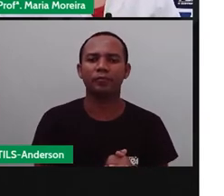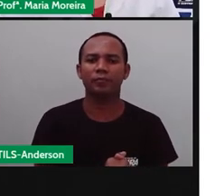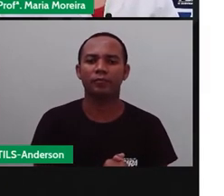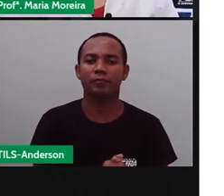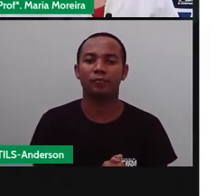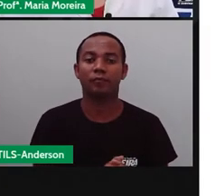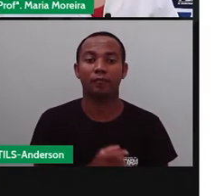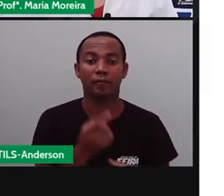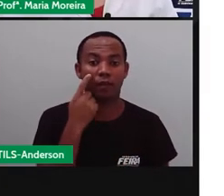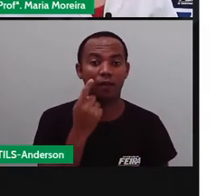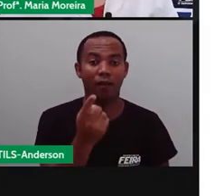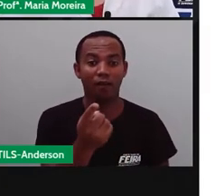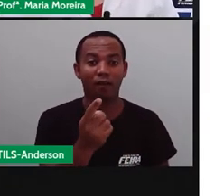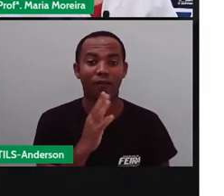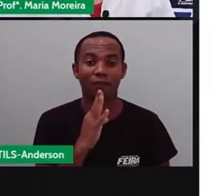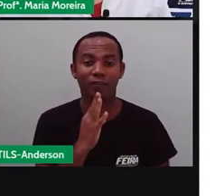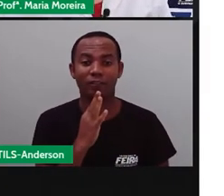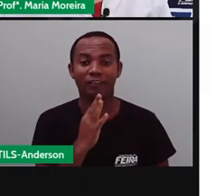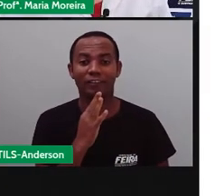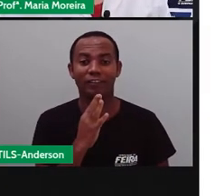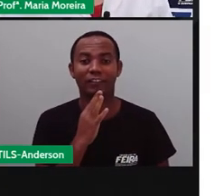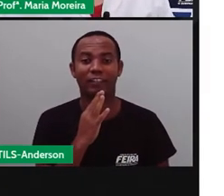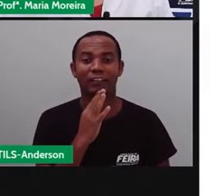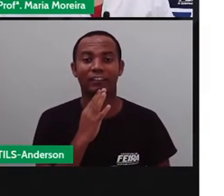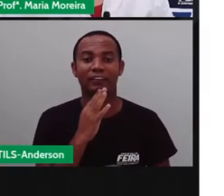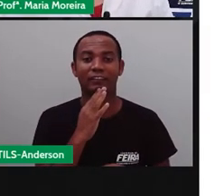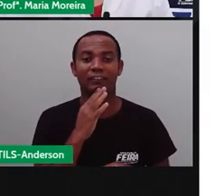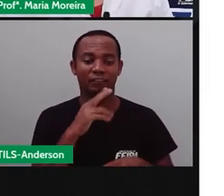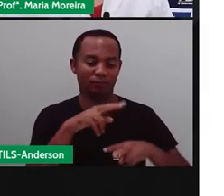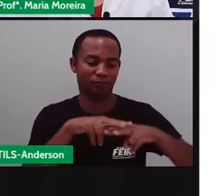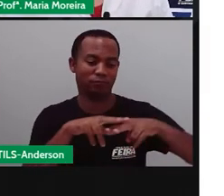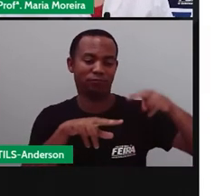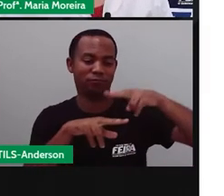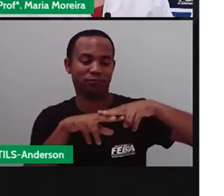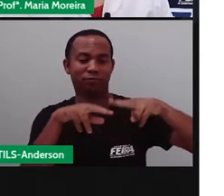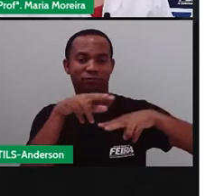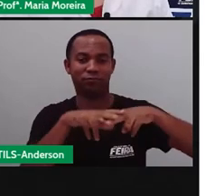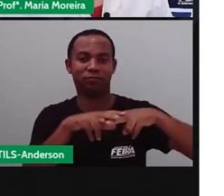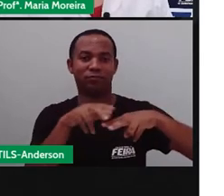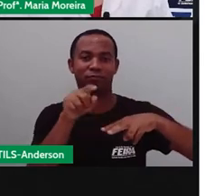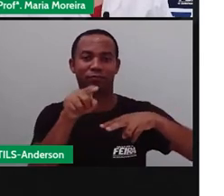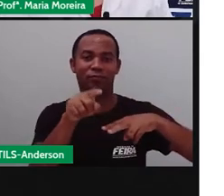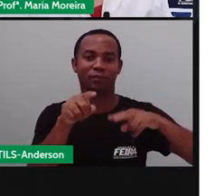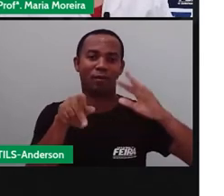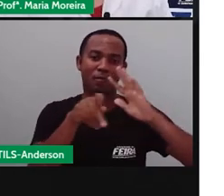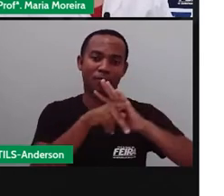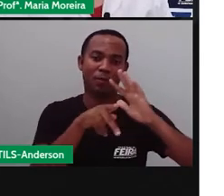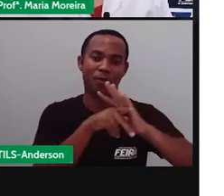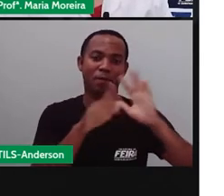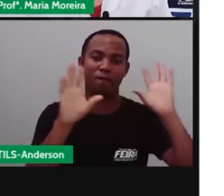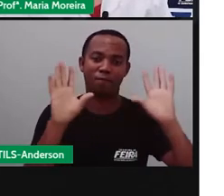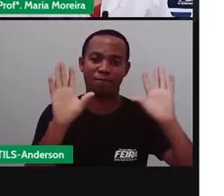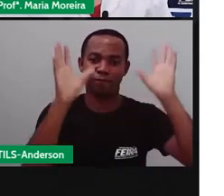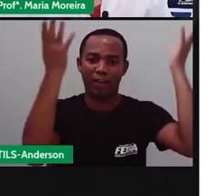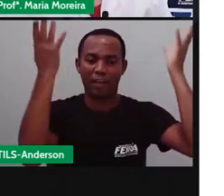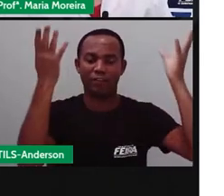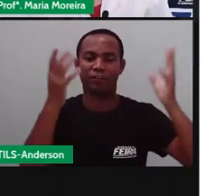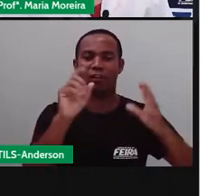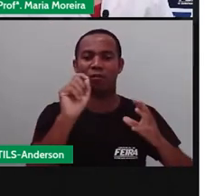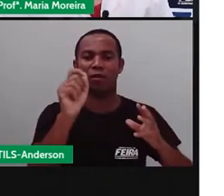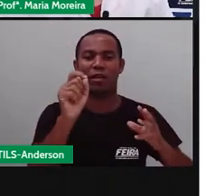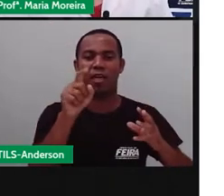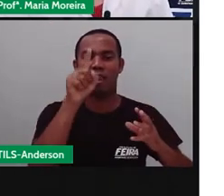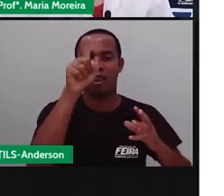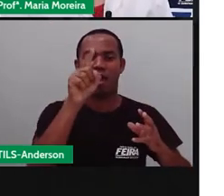As fogueiras, né, presentes na festa junina anunciavam, né, a chegada do verão europeu.